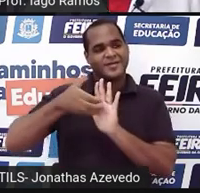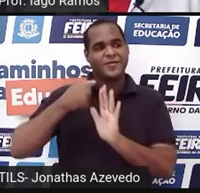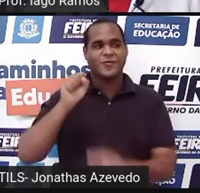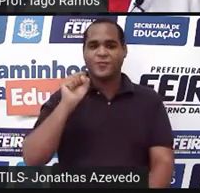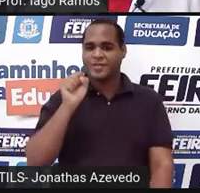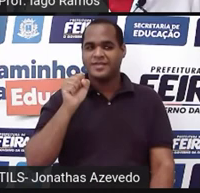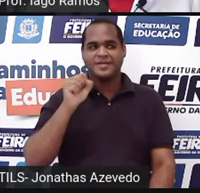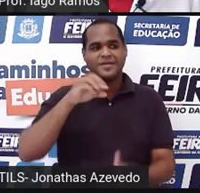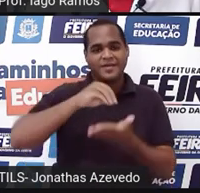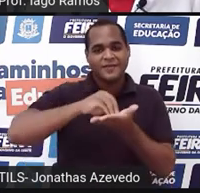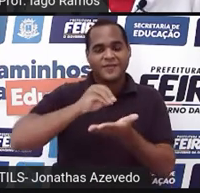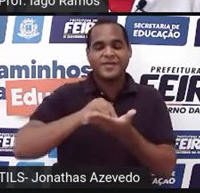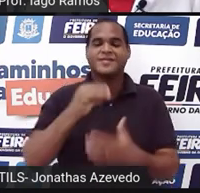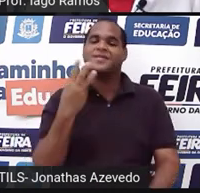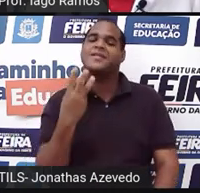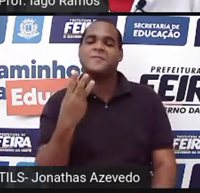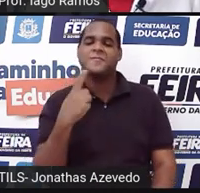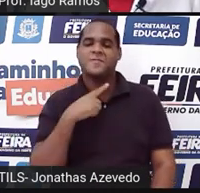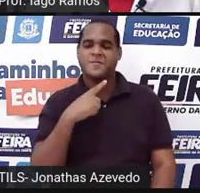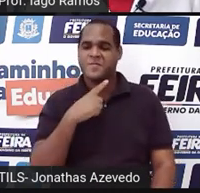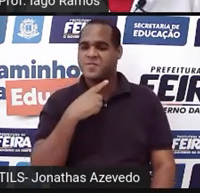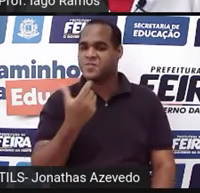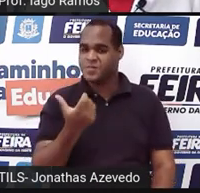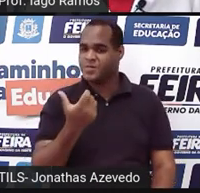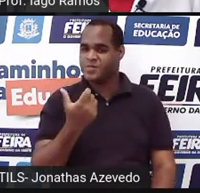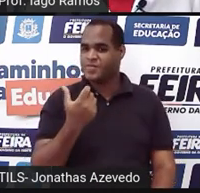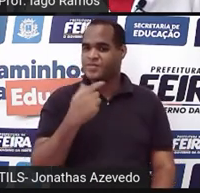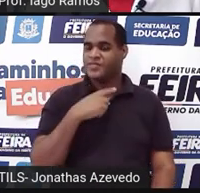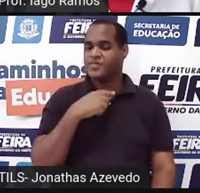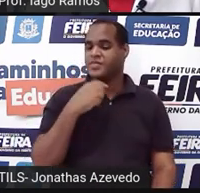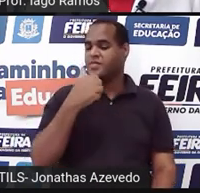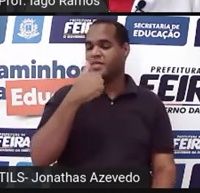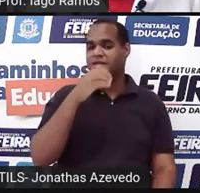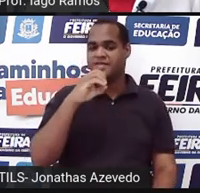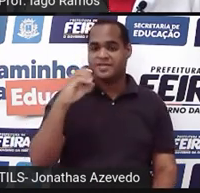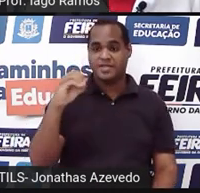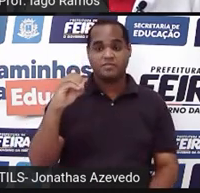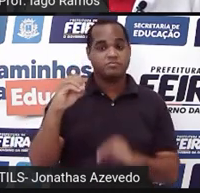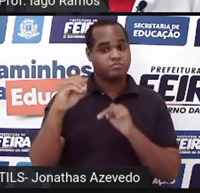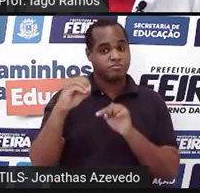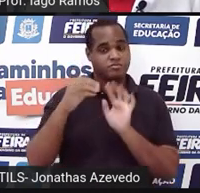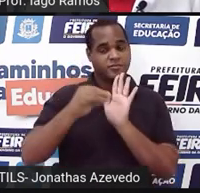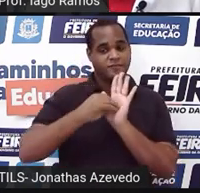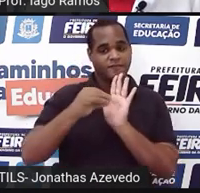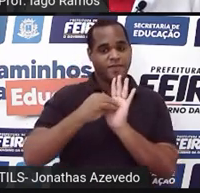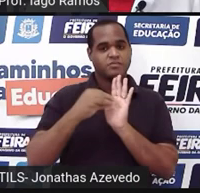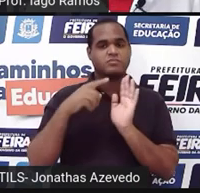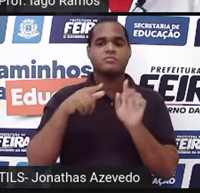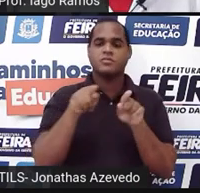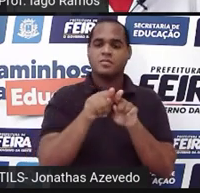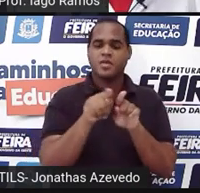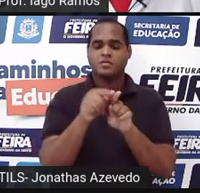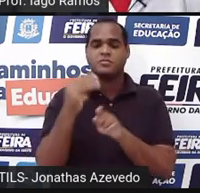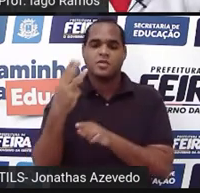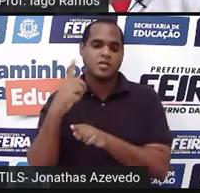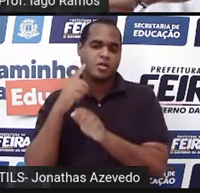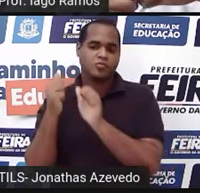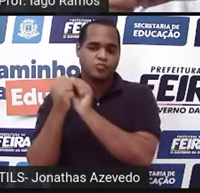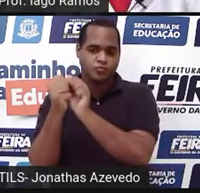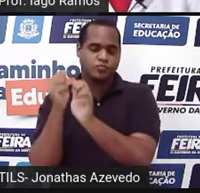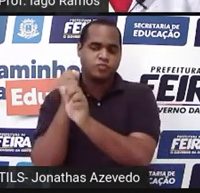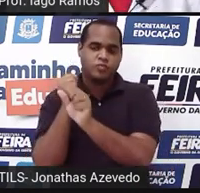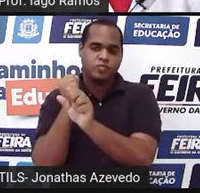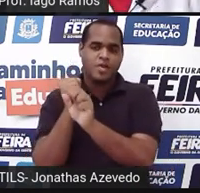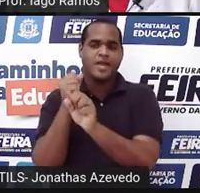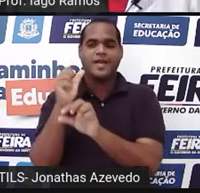sobra 3, tá? Então, o que é que não sobrou? Sobrou o 100 e o 3, junta eles